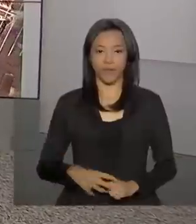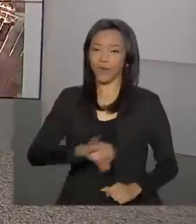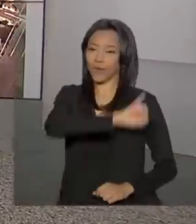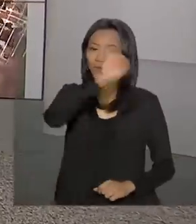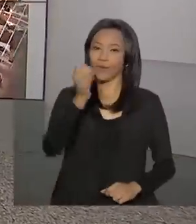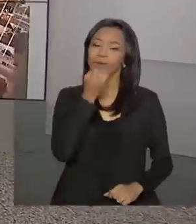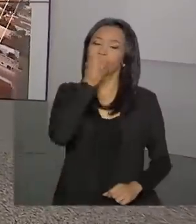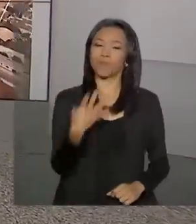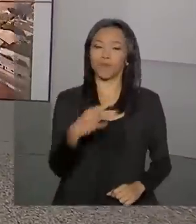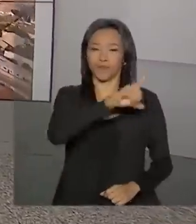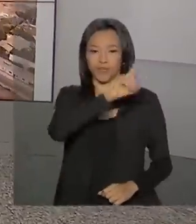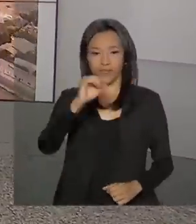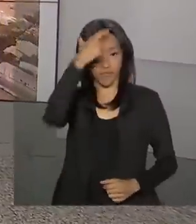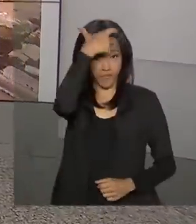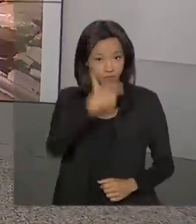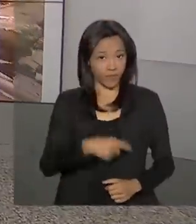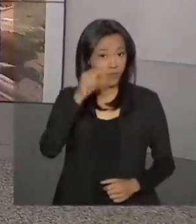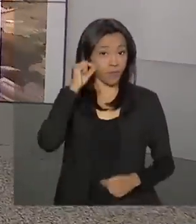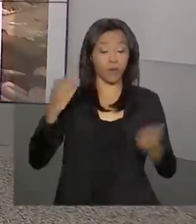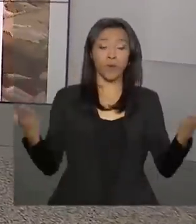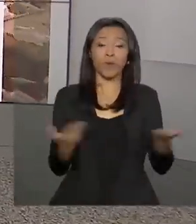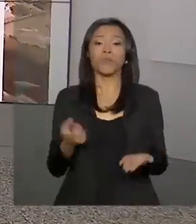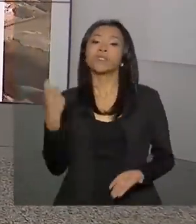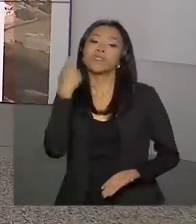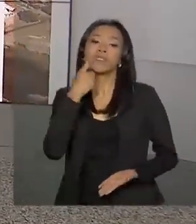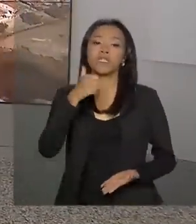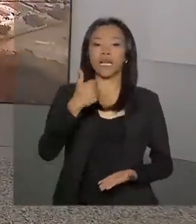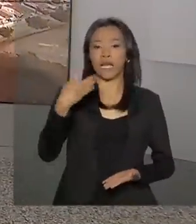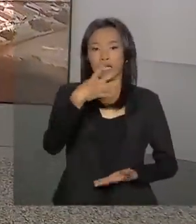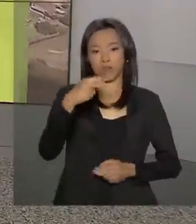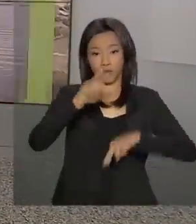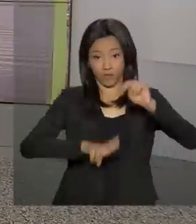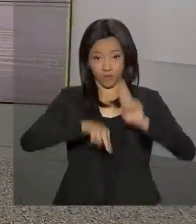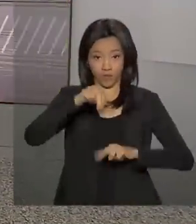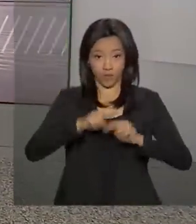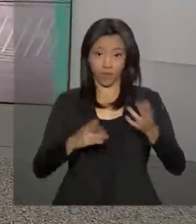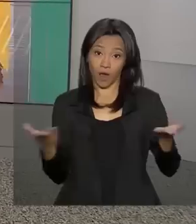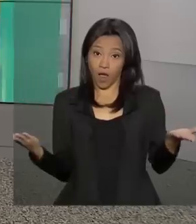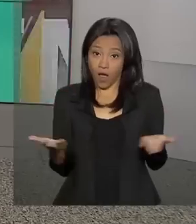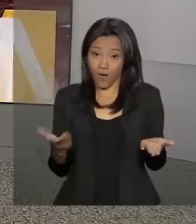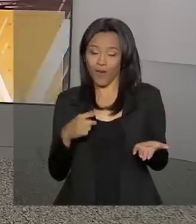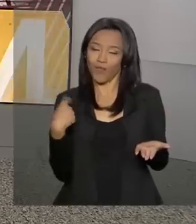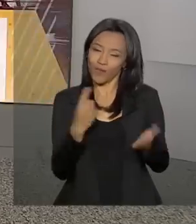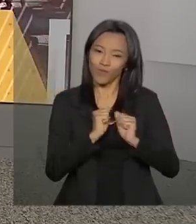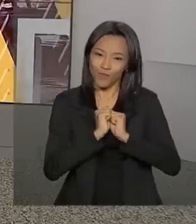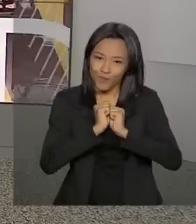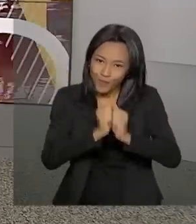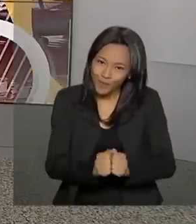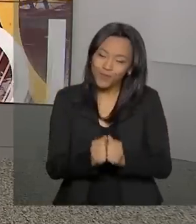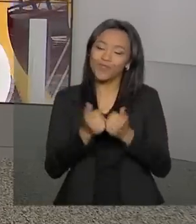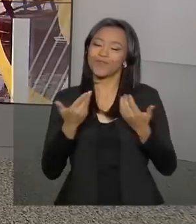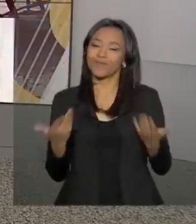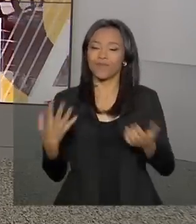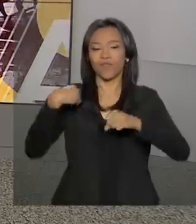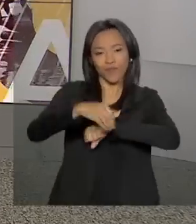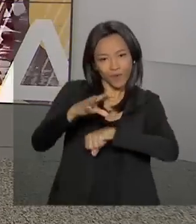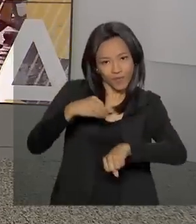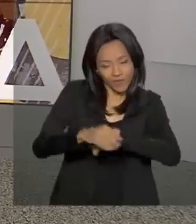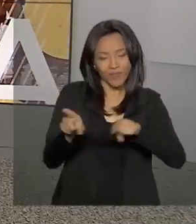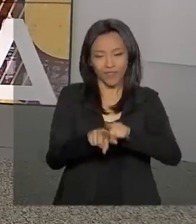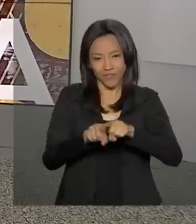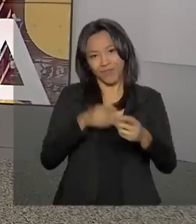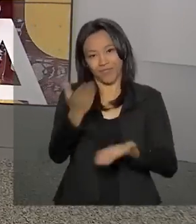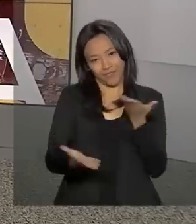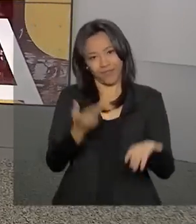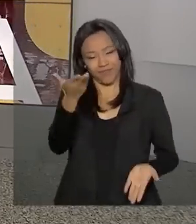Olá, bom dia, eu sou Carla Batier, hoje é sexta-feira, 14 de junho. A partir de agora, estamos juntos no Brasil em Dia, com muita informação